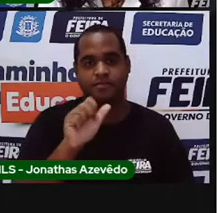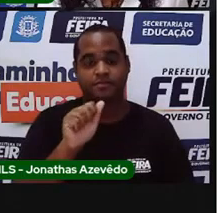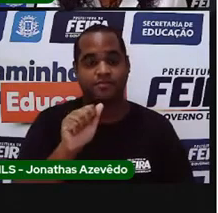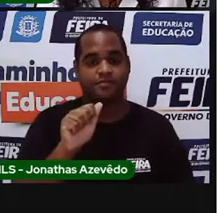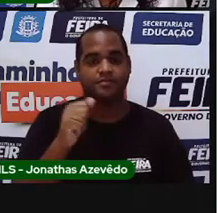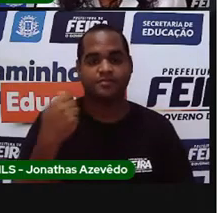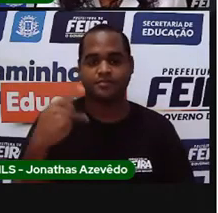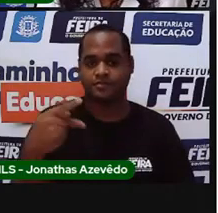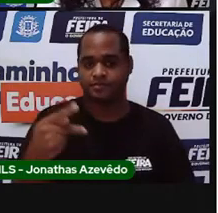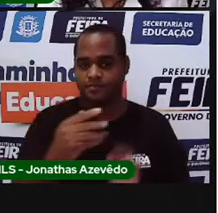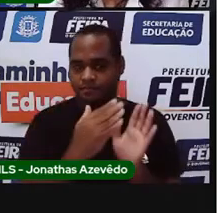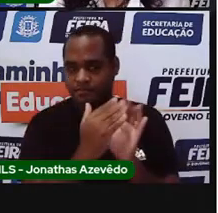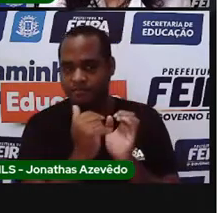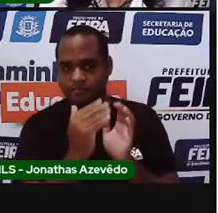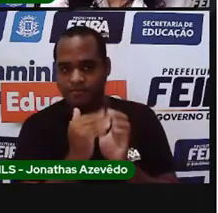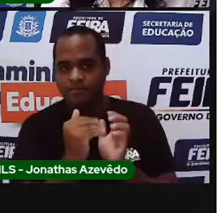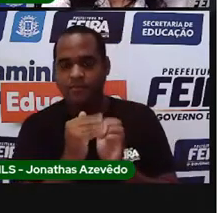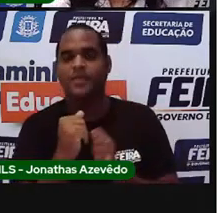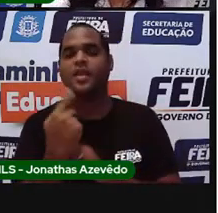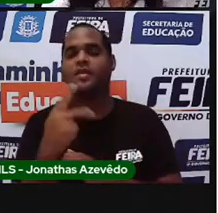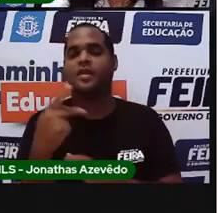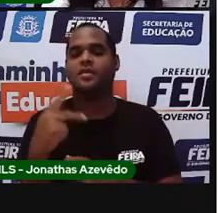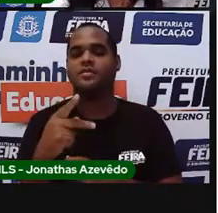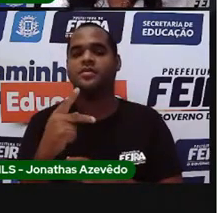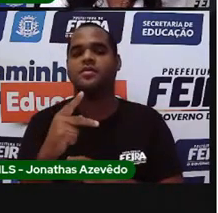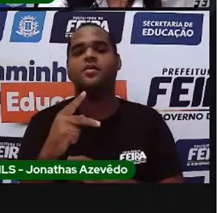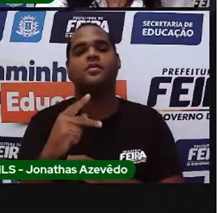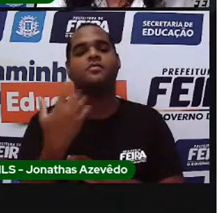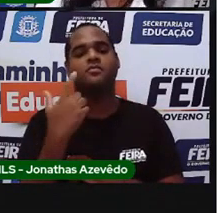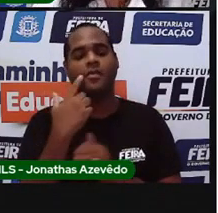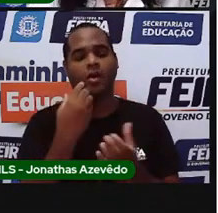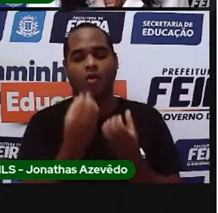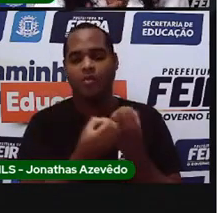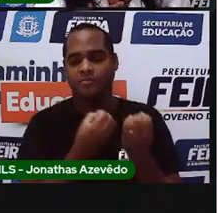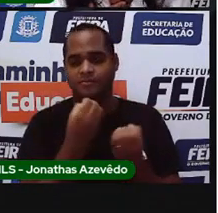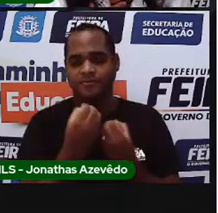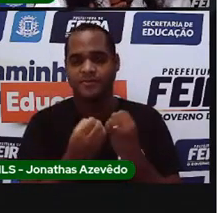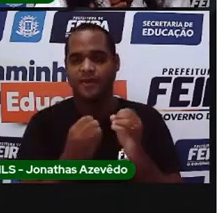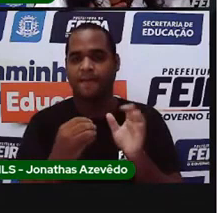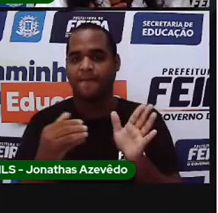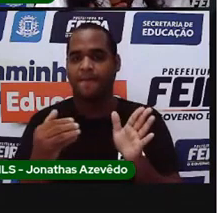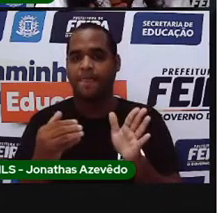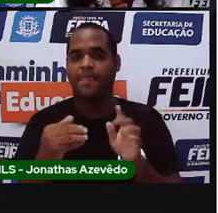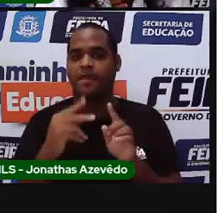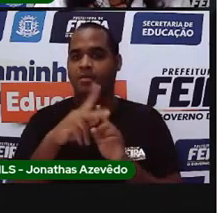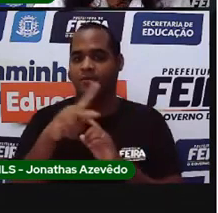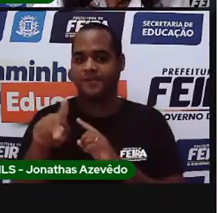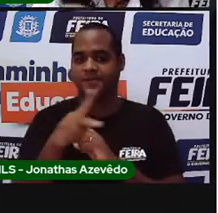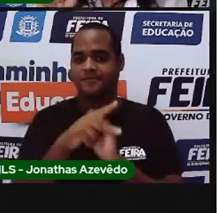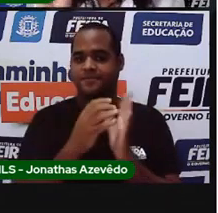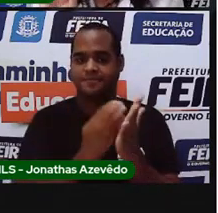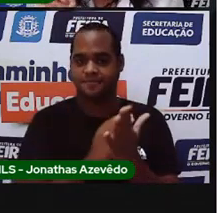formarem uma fila. O início da fila começa na professora.